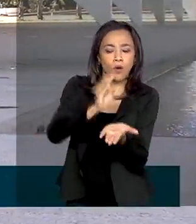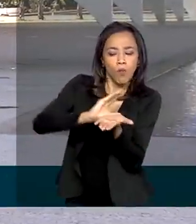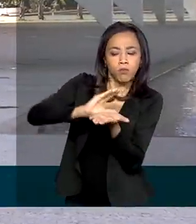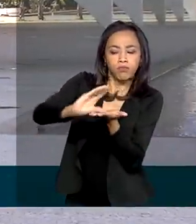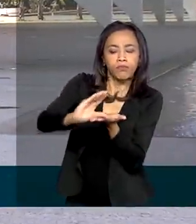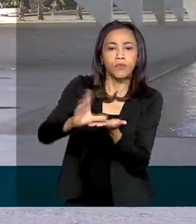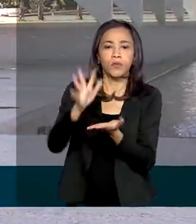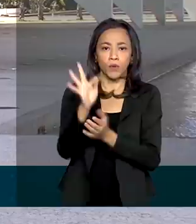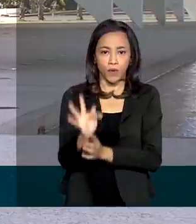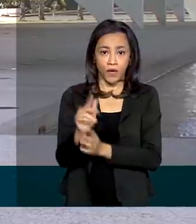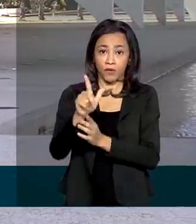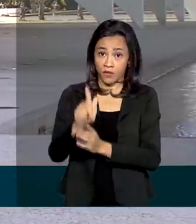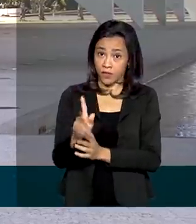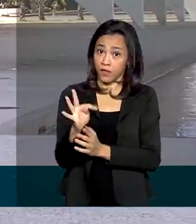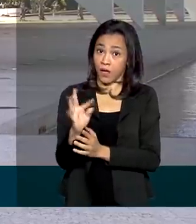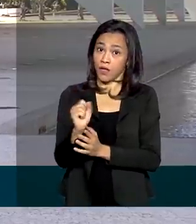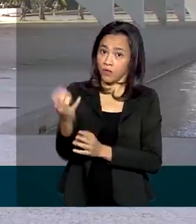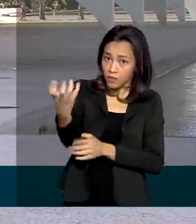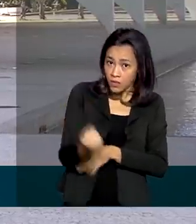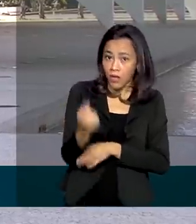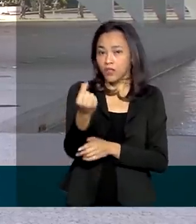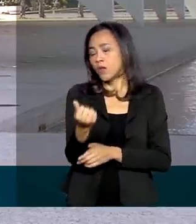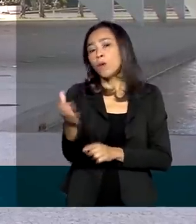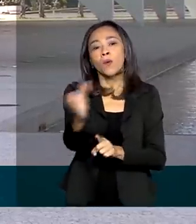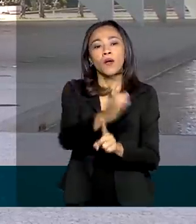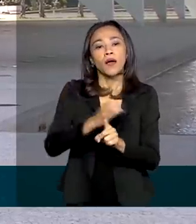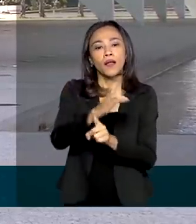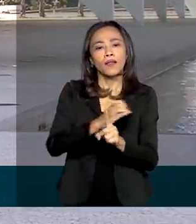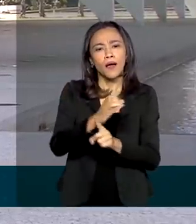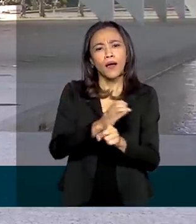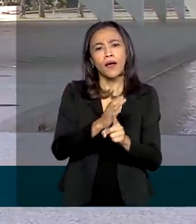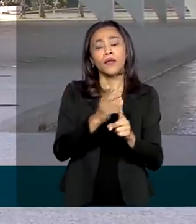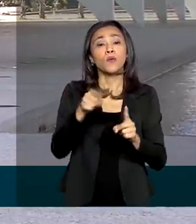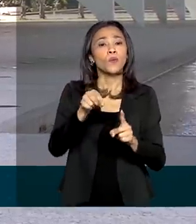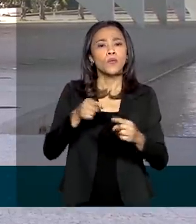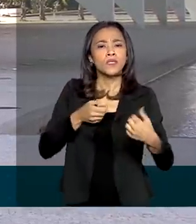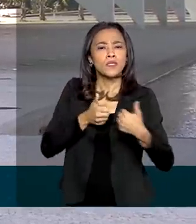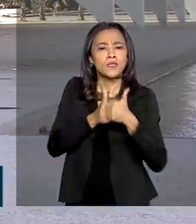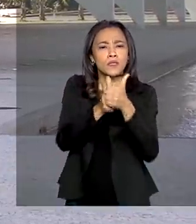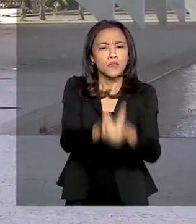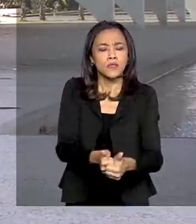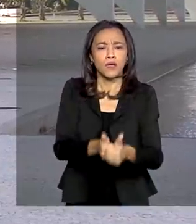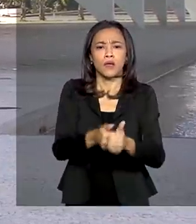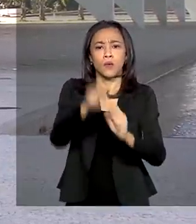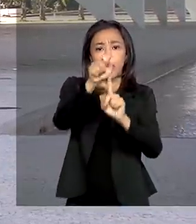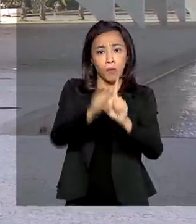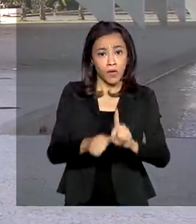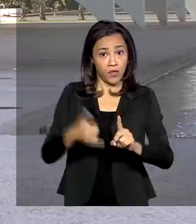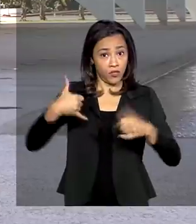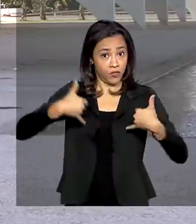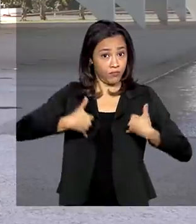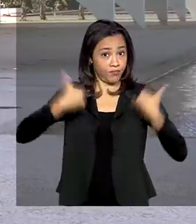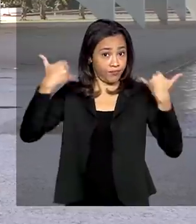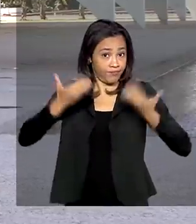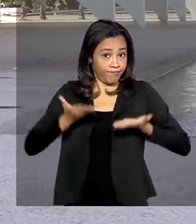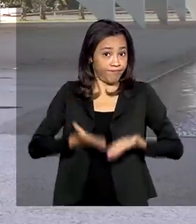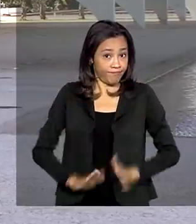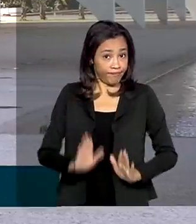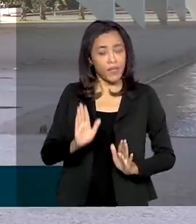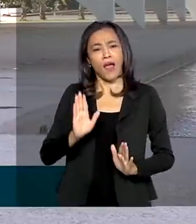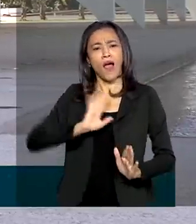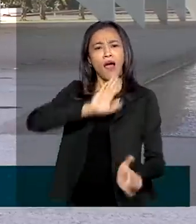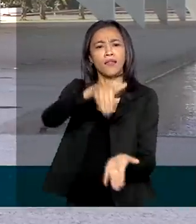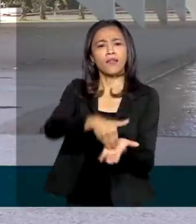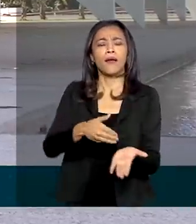emergencial do FGTS. O calendário segue o mês de nascimento do beneficiário, que poderá receber até